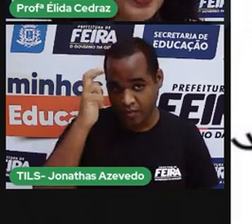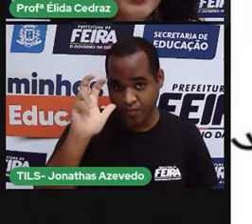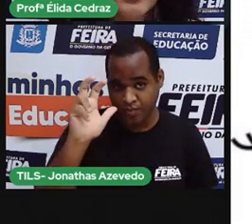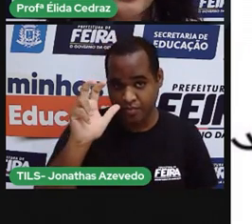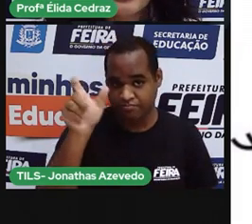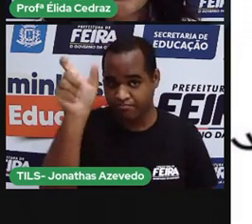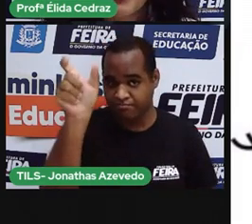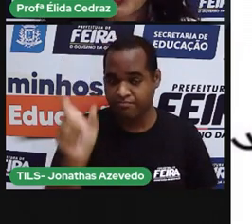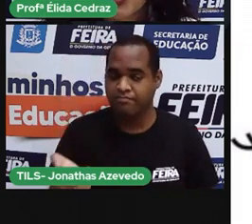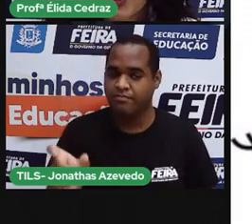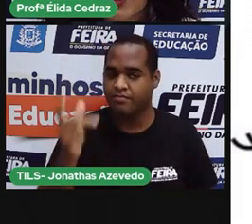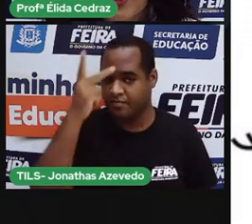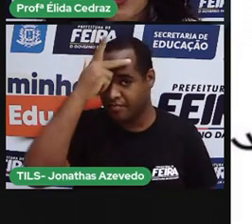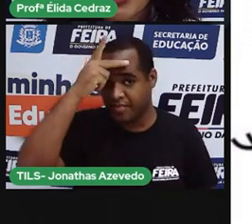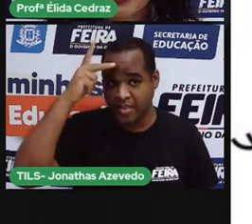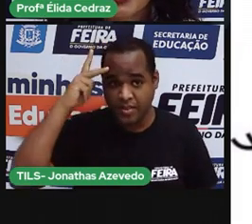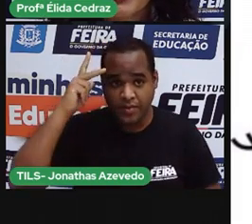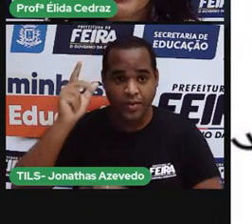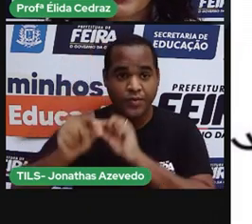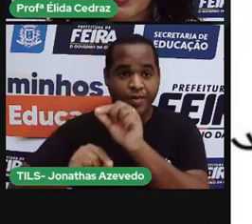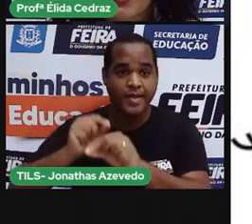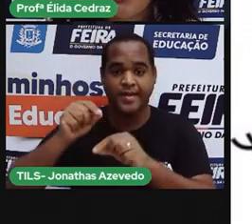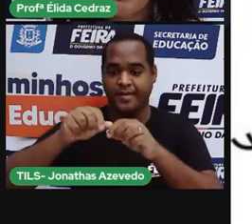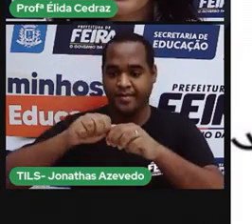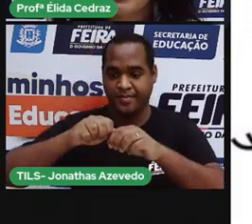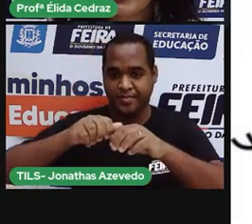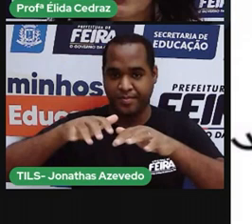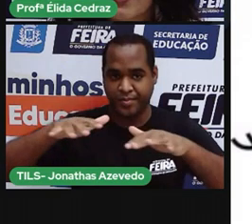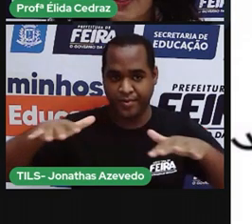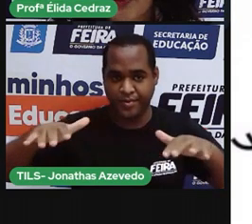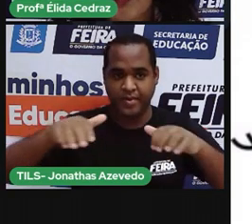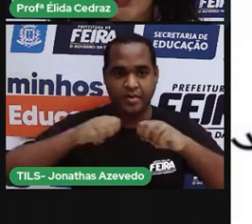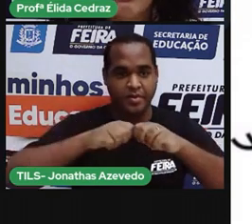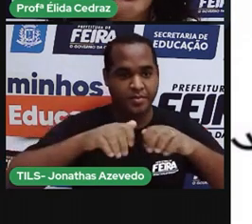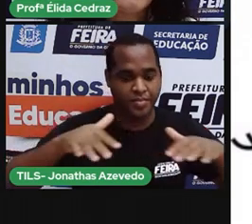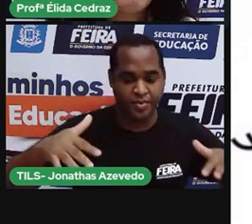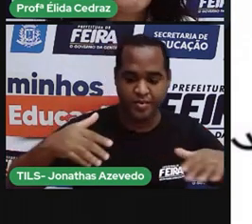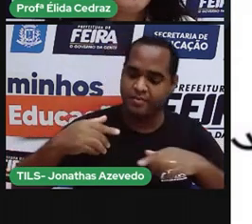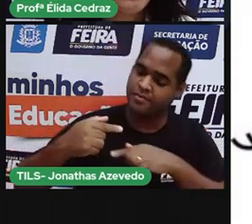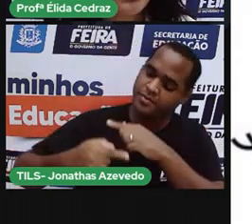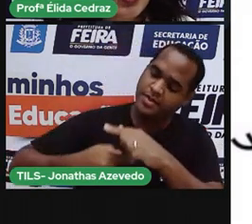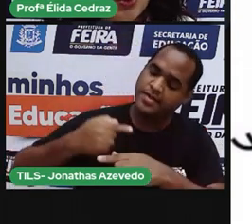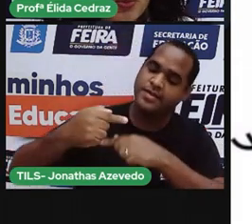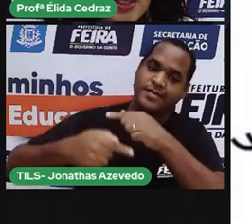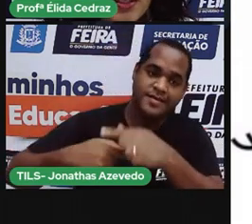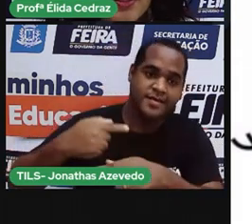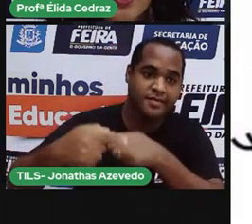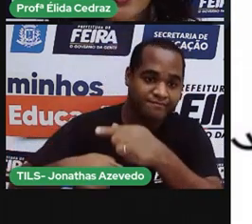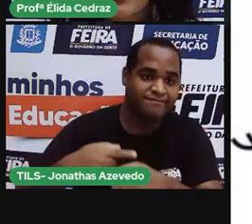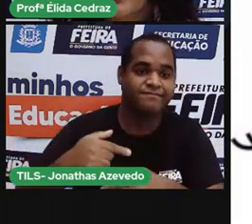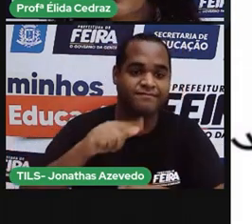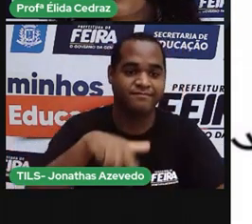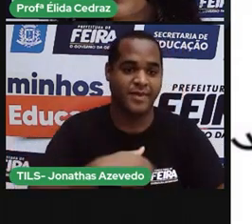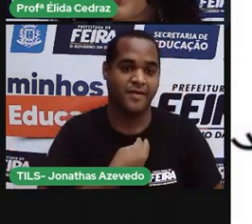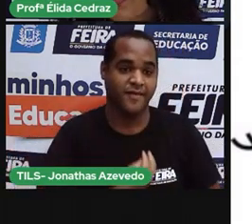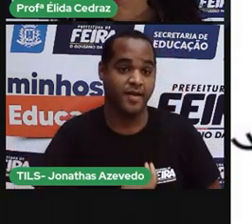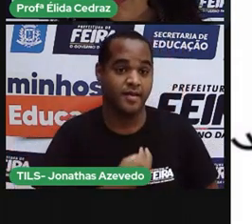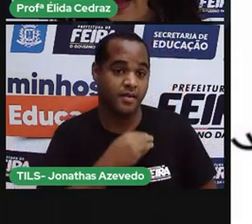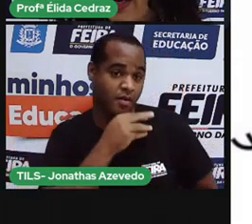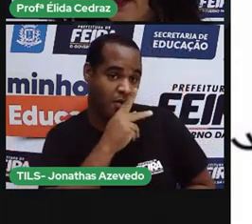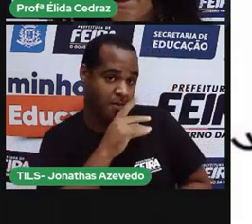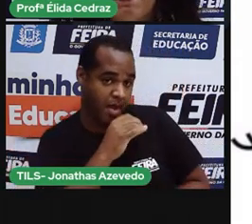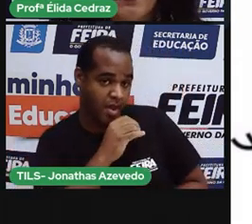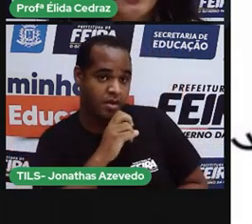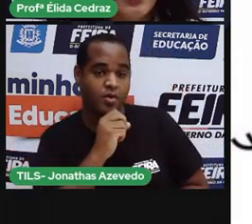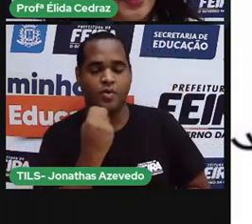povo transmitida de geração em geração, através de sustento e através da